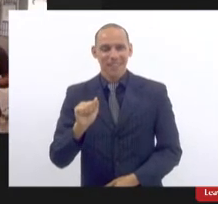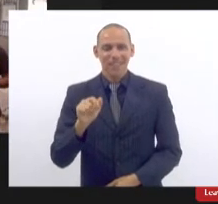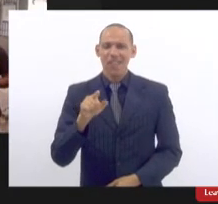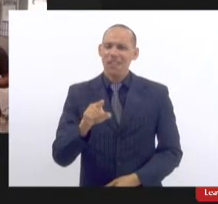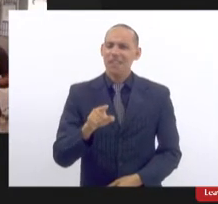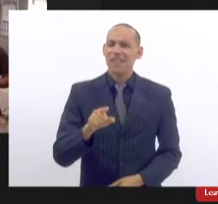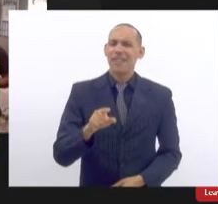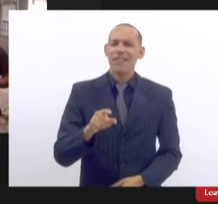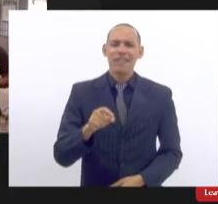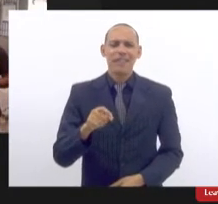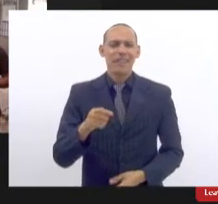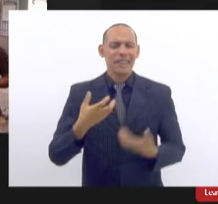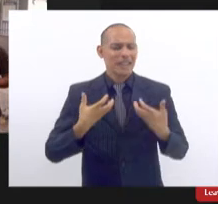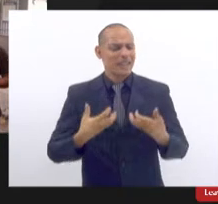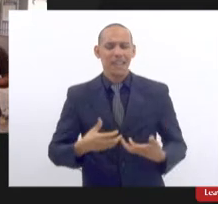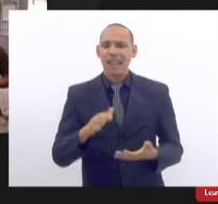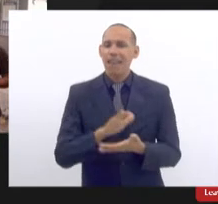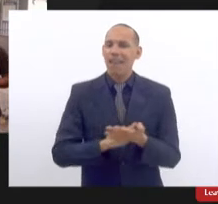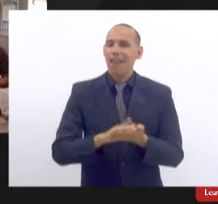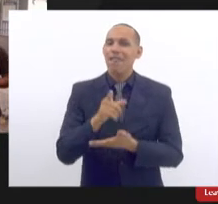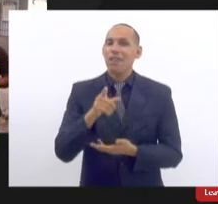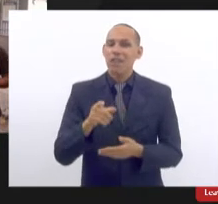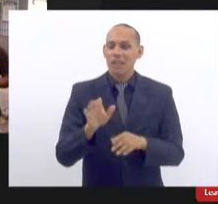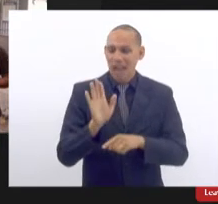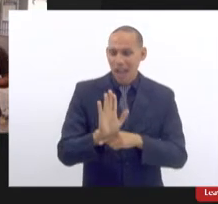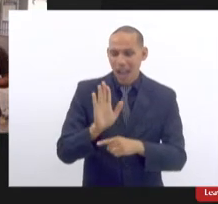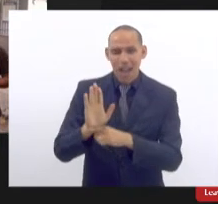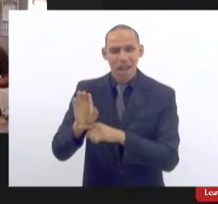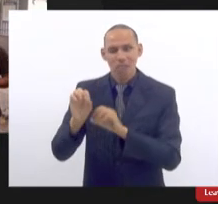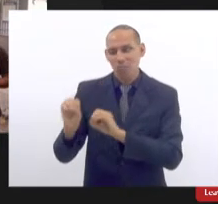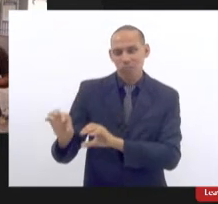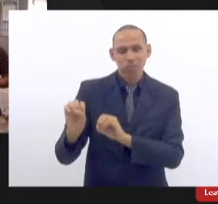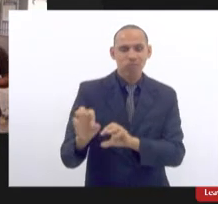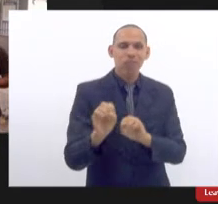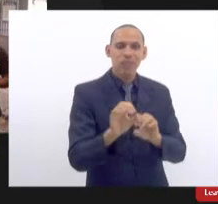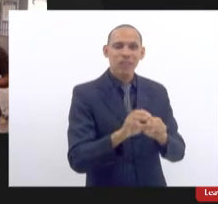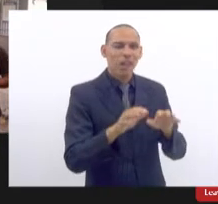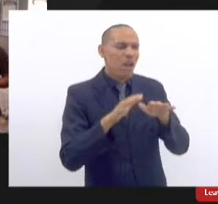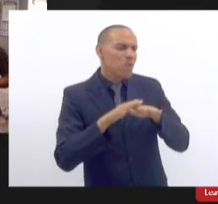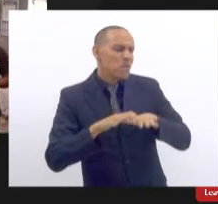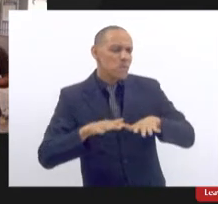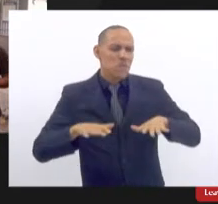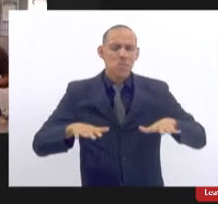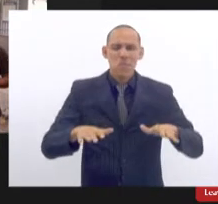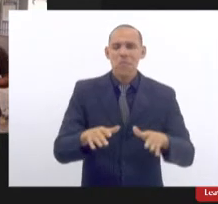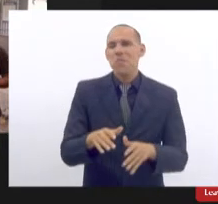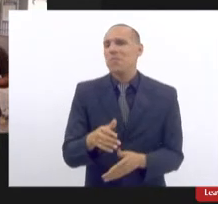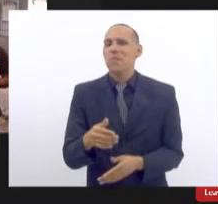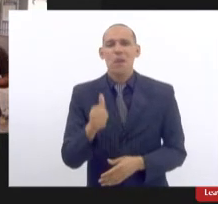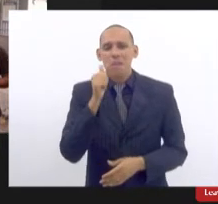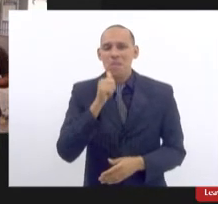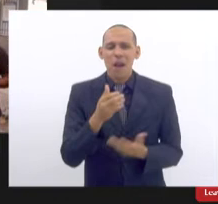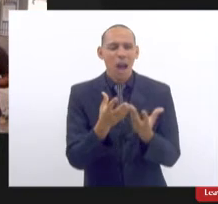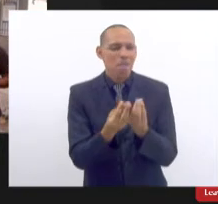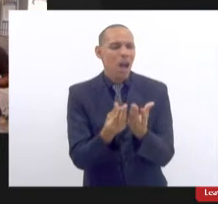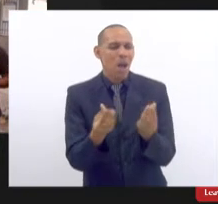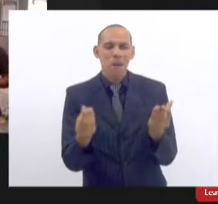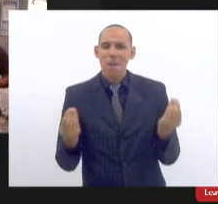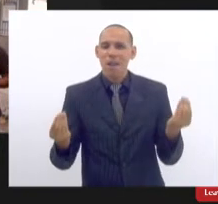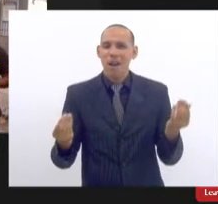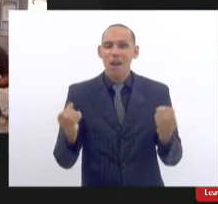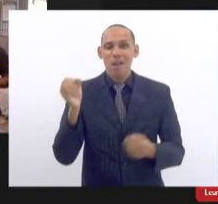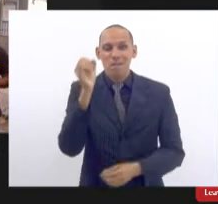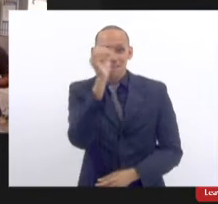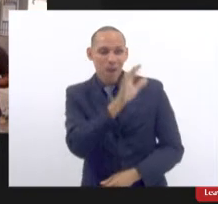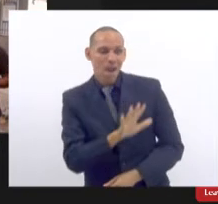incansável papel aí de conscientizar aglutinar milhares e milhares de mulheres do país todo